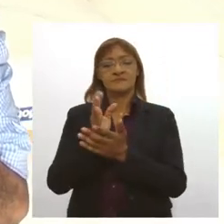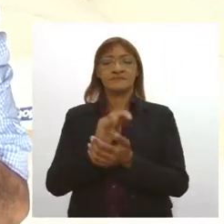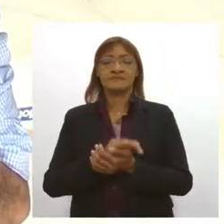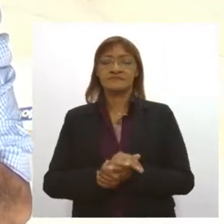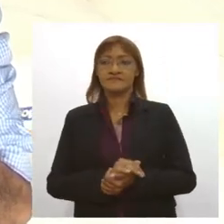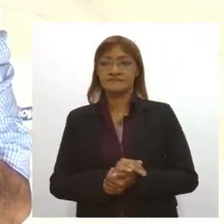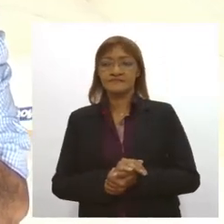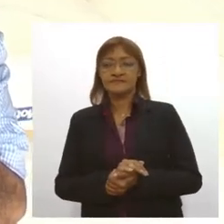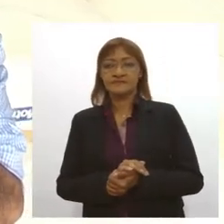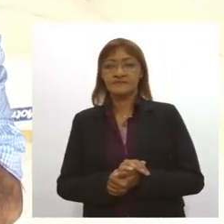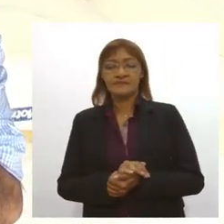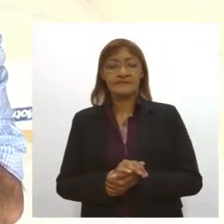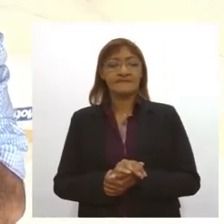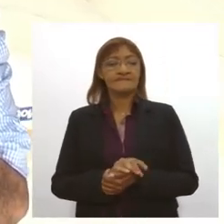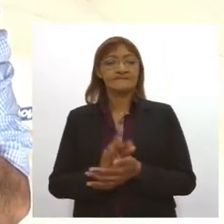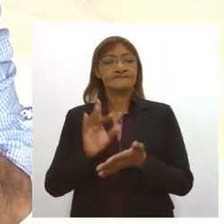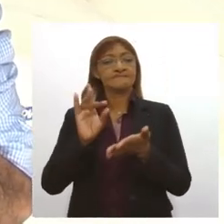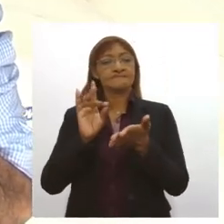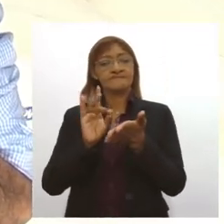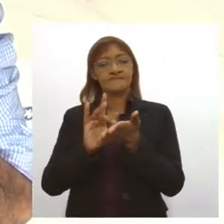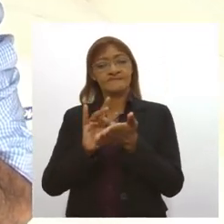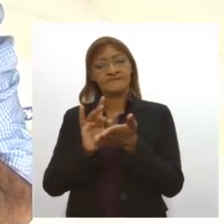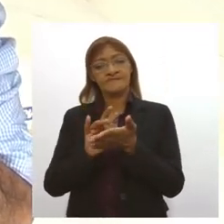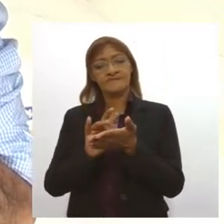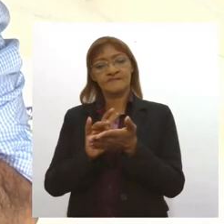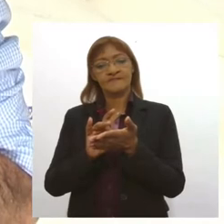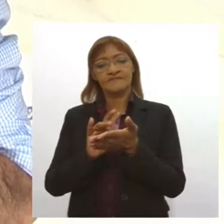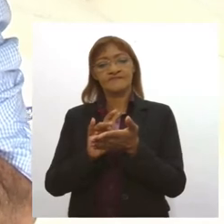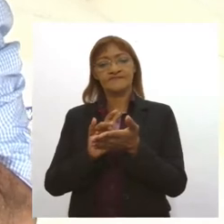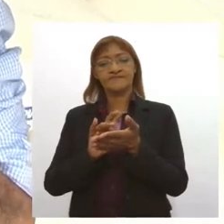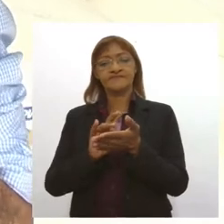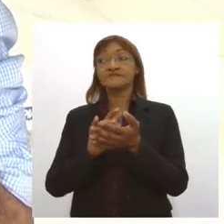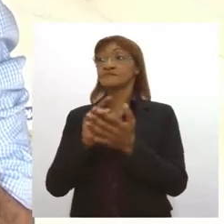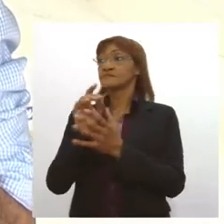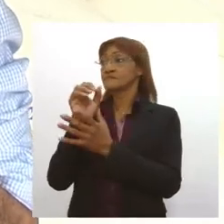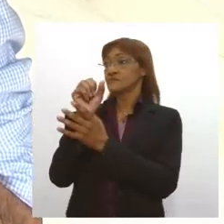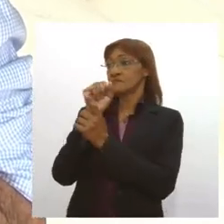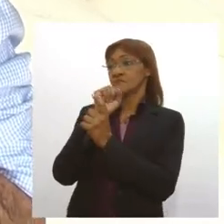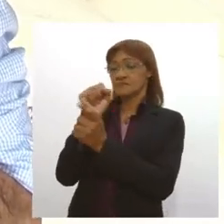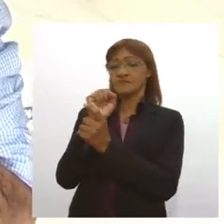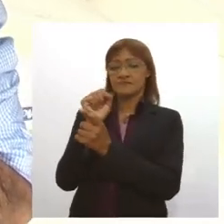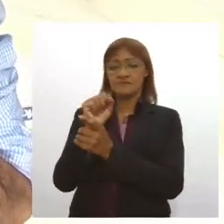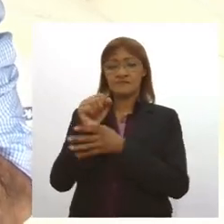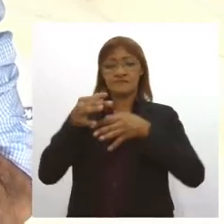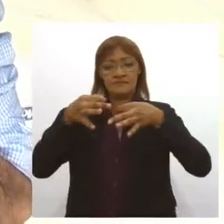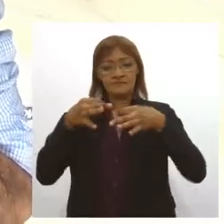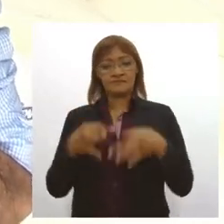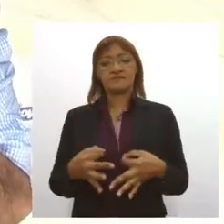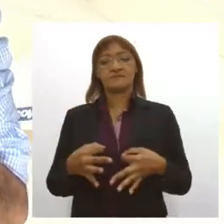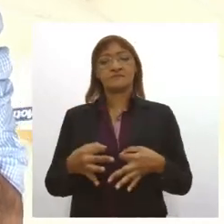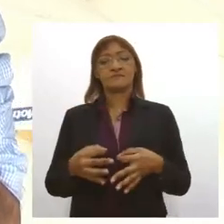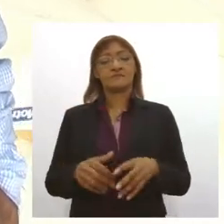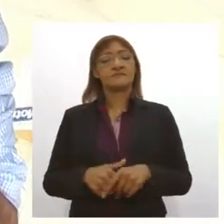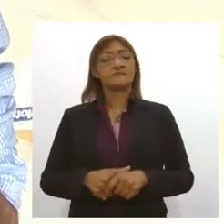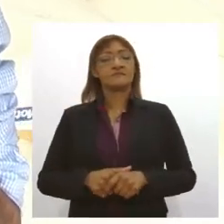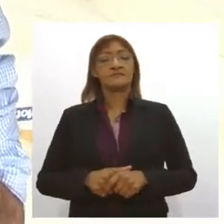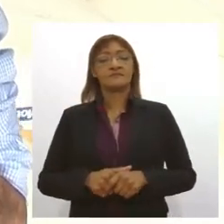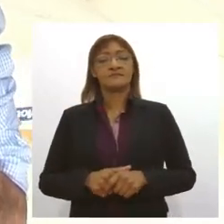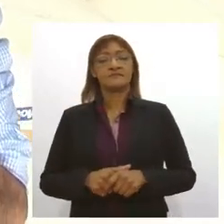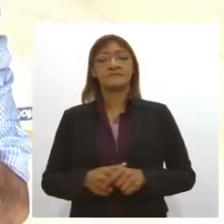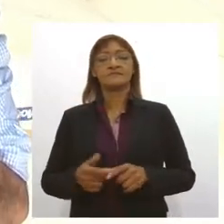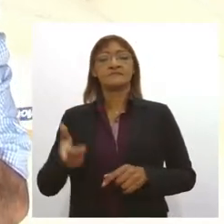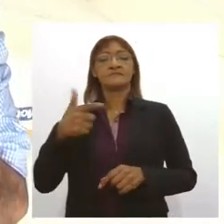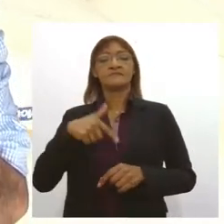ela vem na verdade nos dá uma segurança jurídica e reafirmar